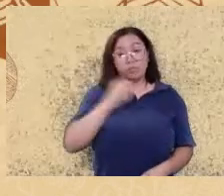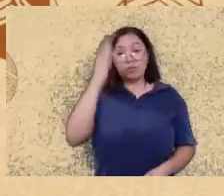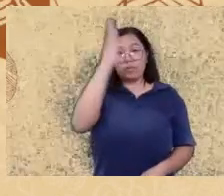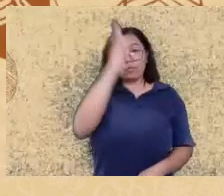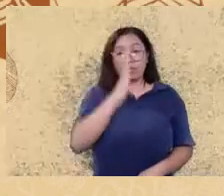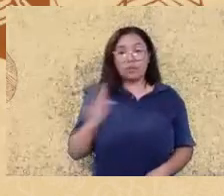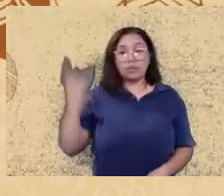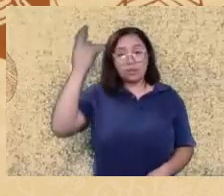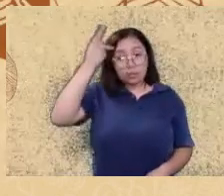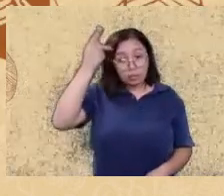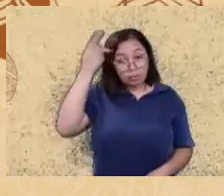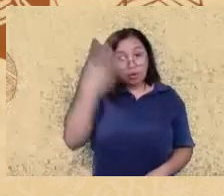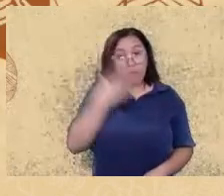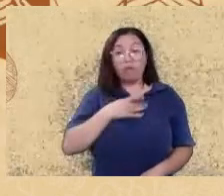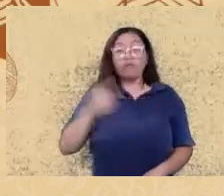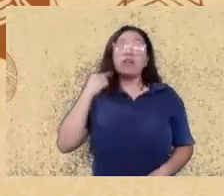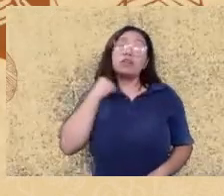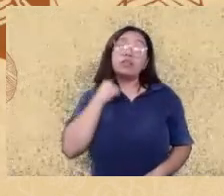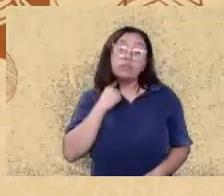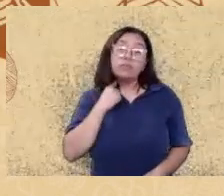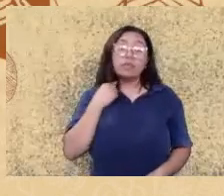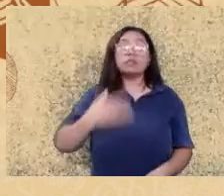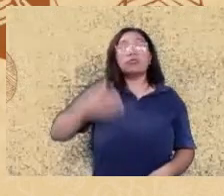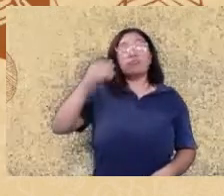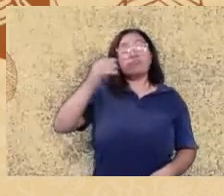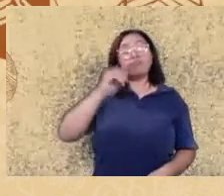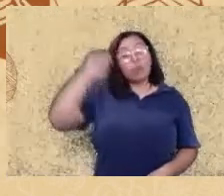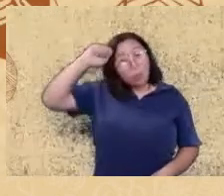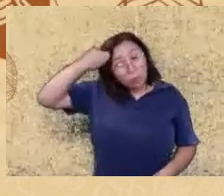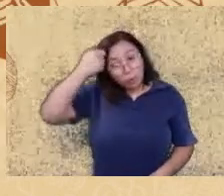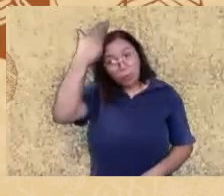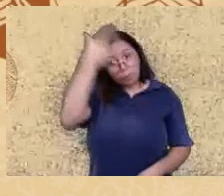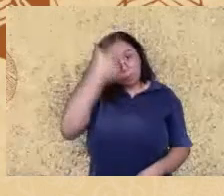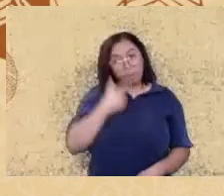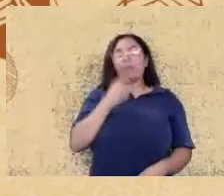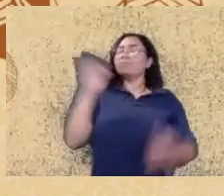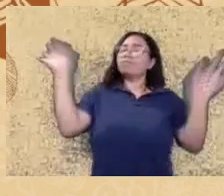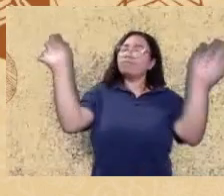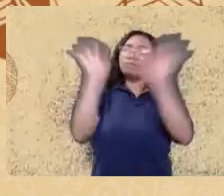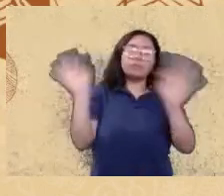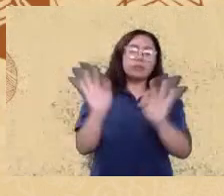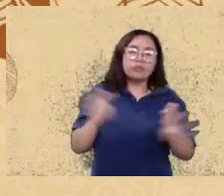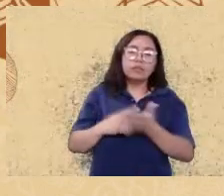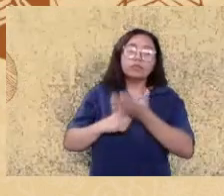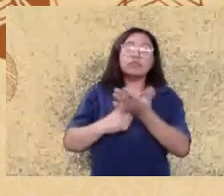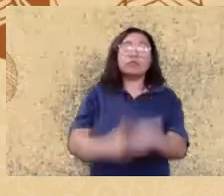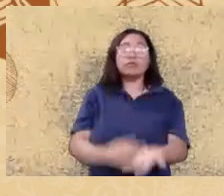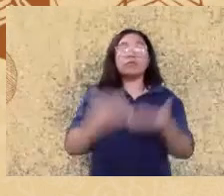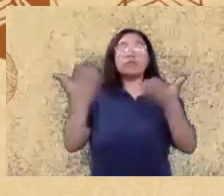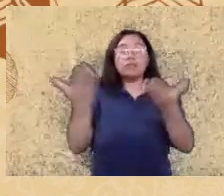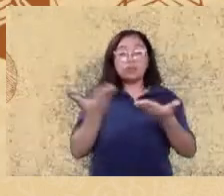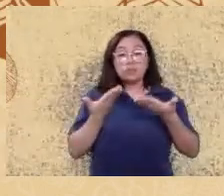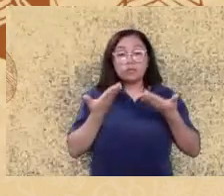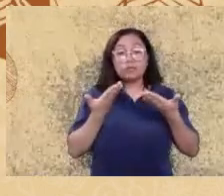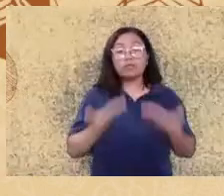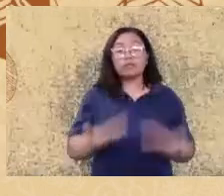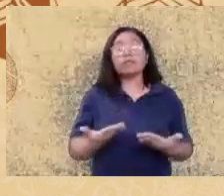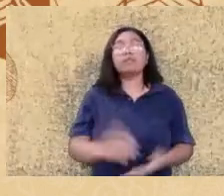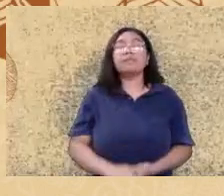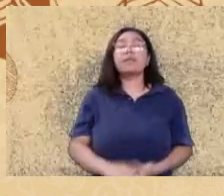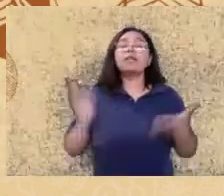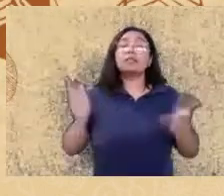mineiros sou negra e estou muito feliz com esse convite fiquei muito honrada realmente é a segunda oportunidade que eu tenho